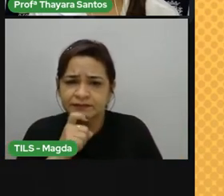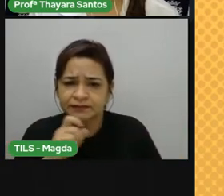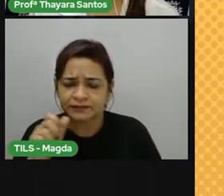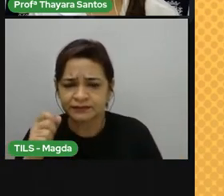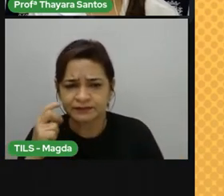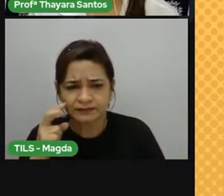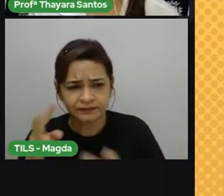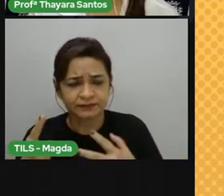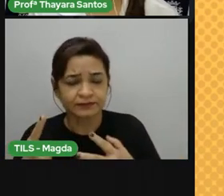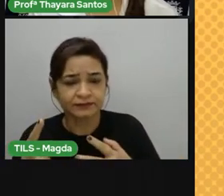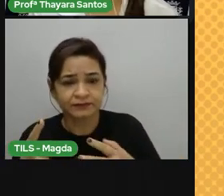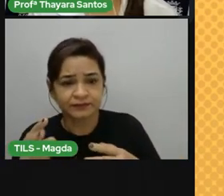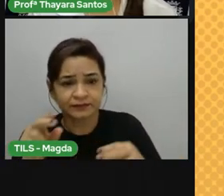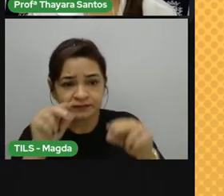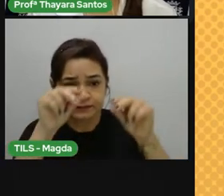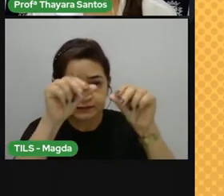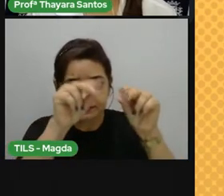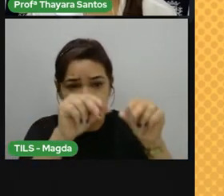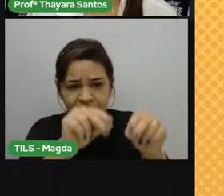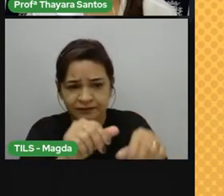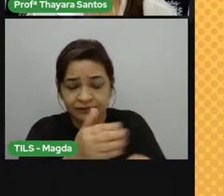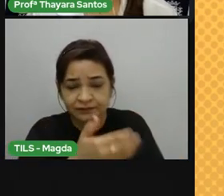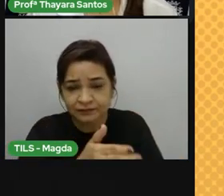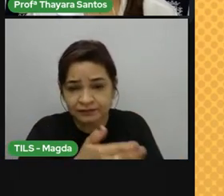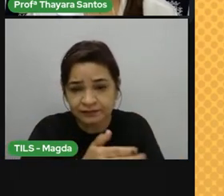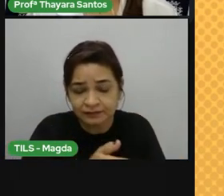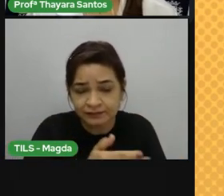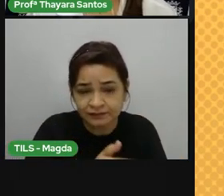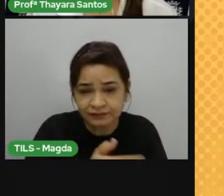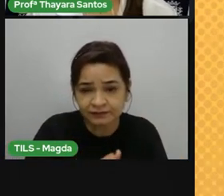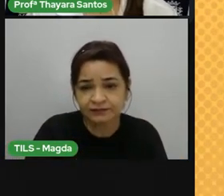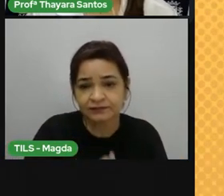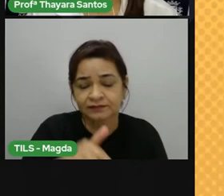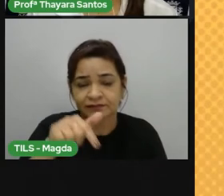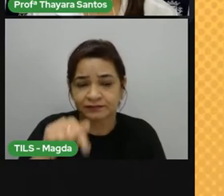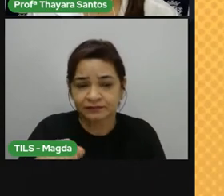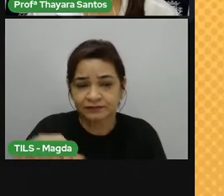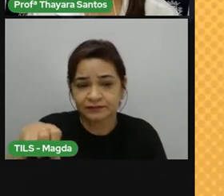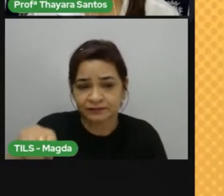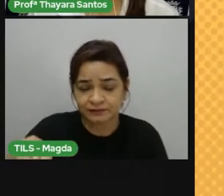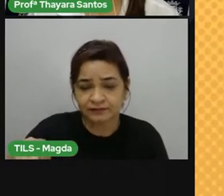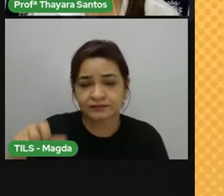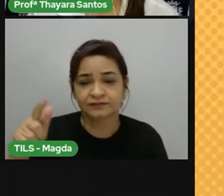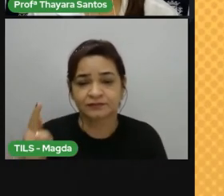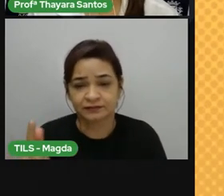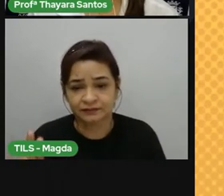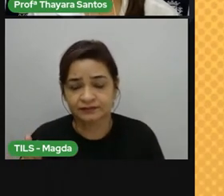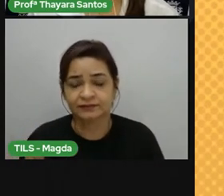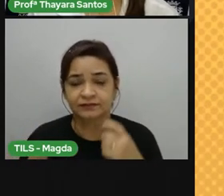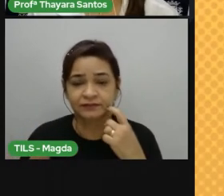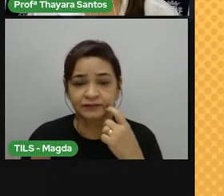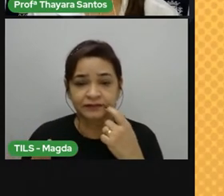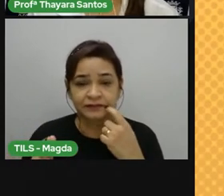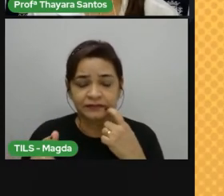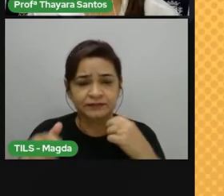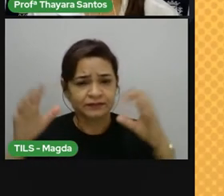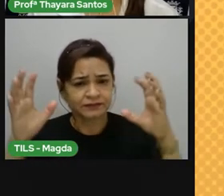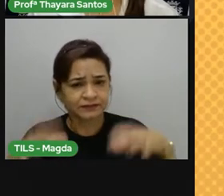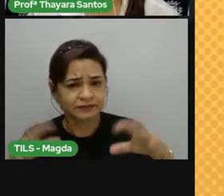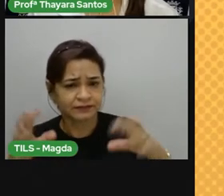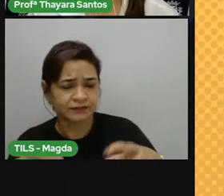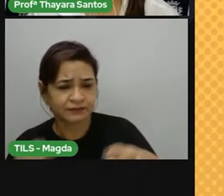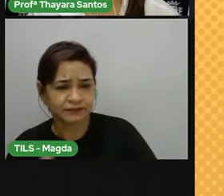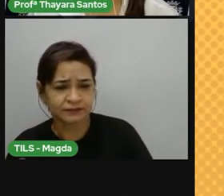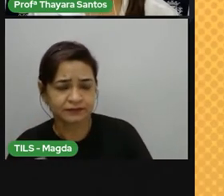ocorrer geadas nos dias mais frios, com temperaturas entre 7 e 9 graus Celsius. O regime de chuvas é de 1